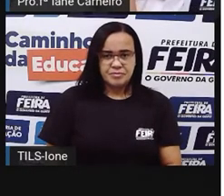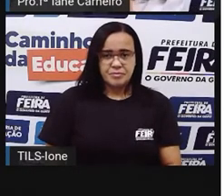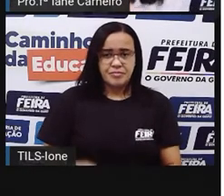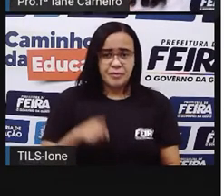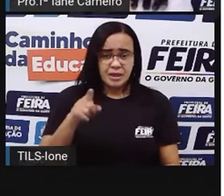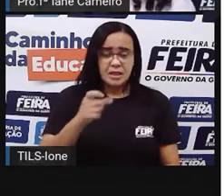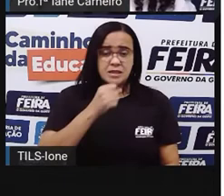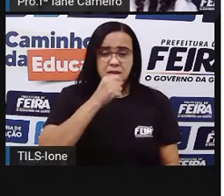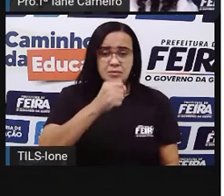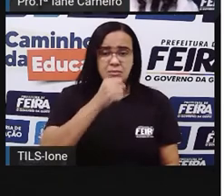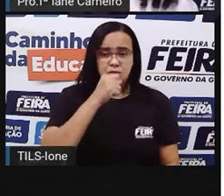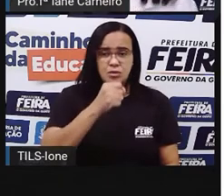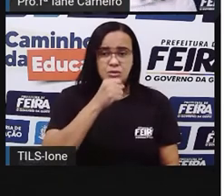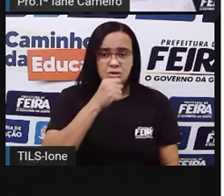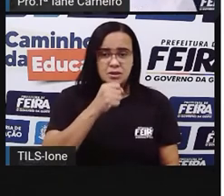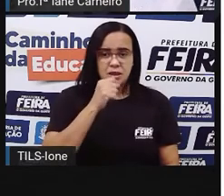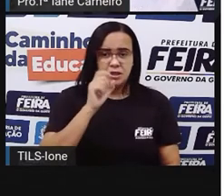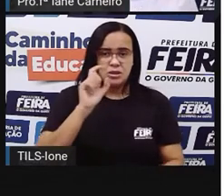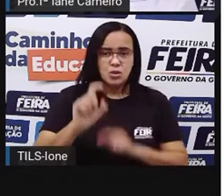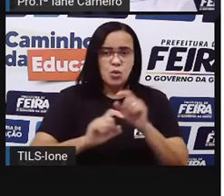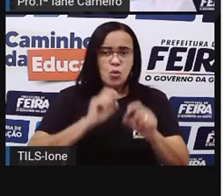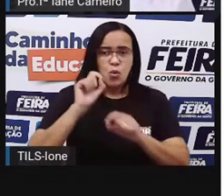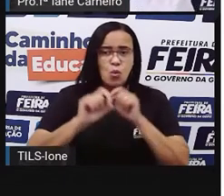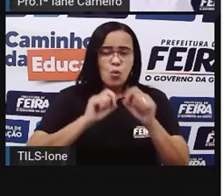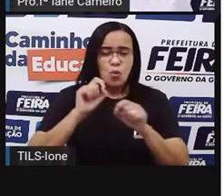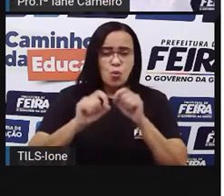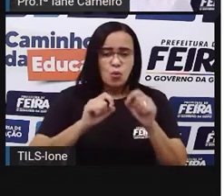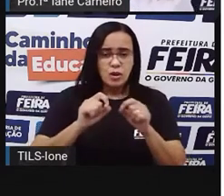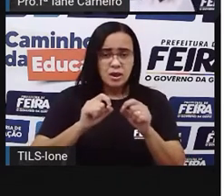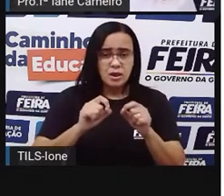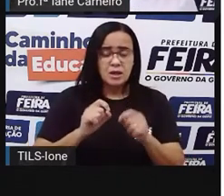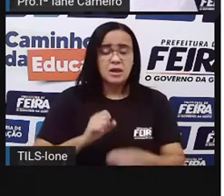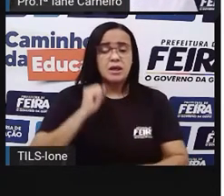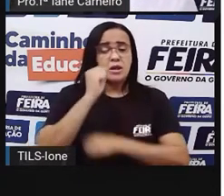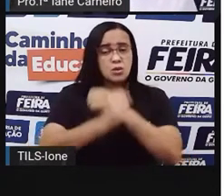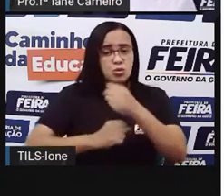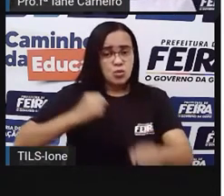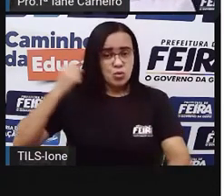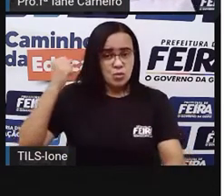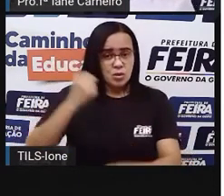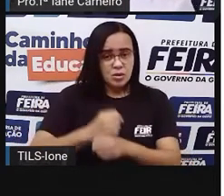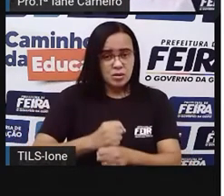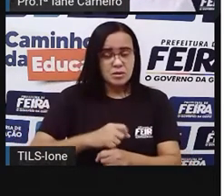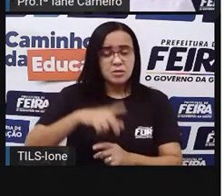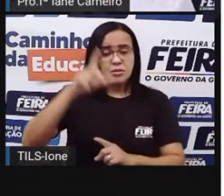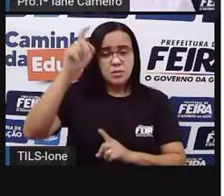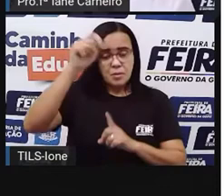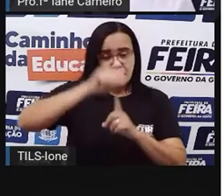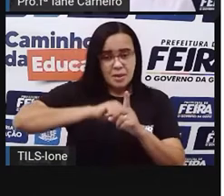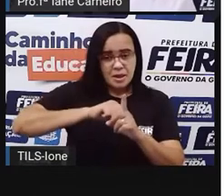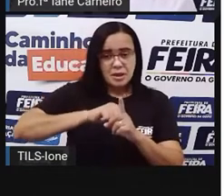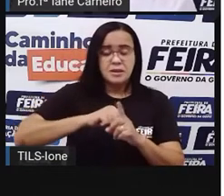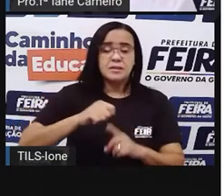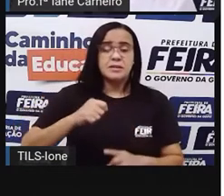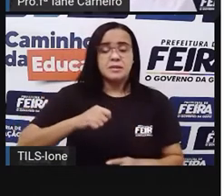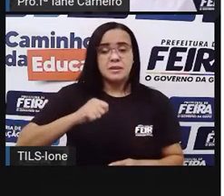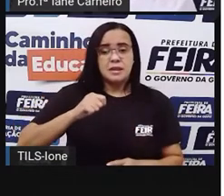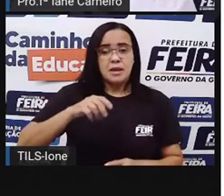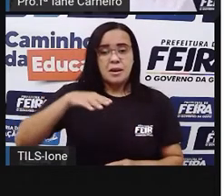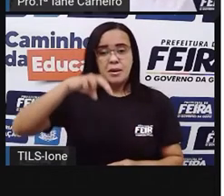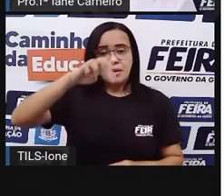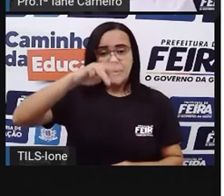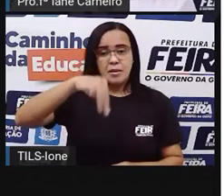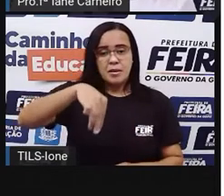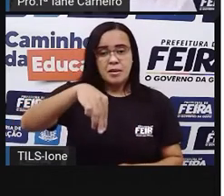reportagem, deixa eu ver aqui, foi feita em maio de 2012. Então, já faz um tempinho, né? Então, olha só, blog